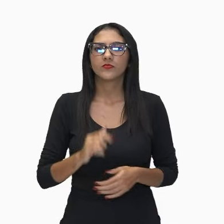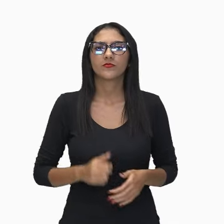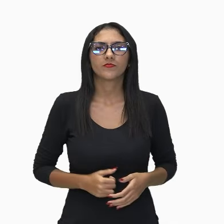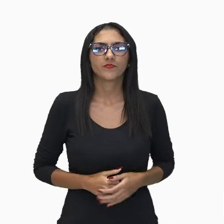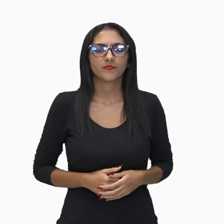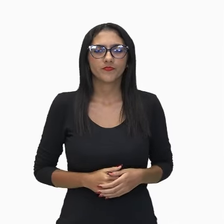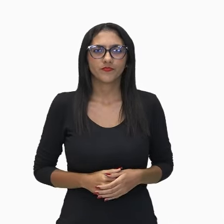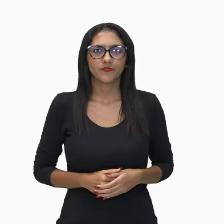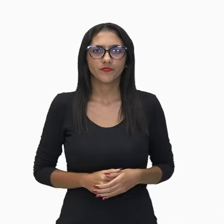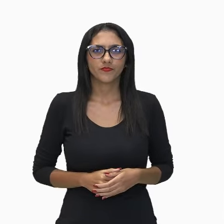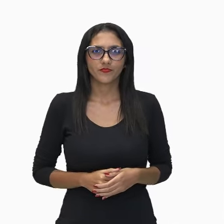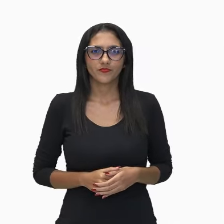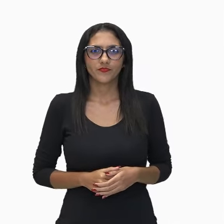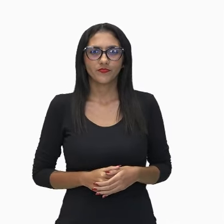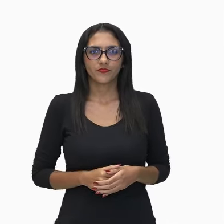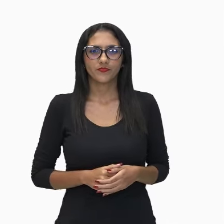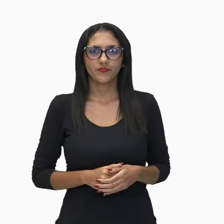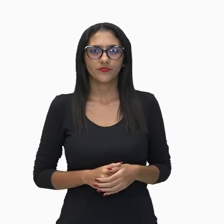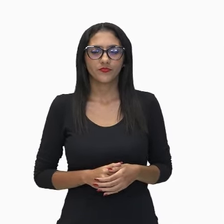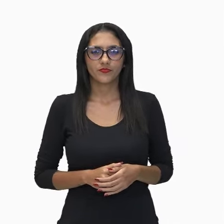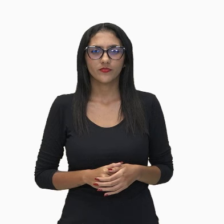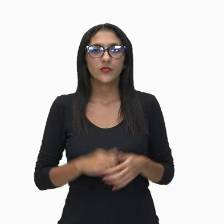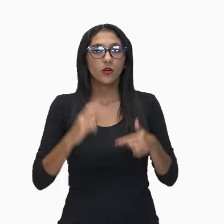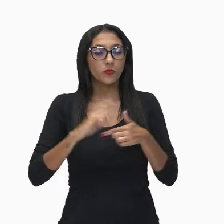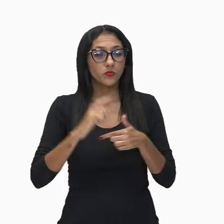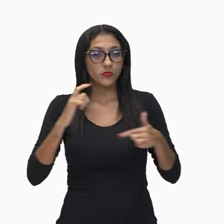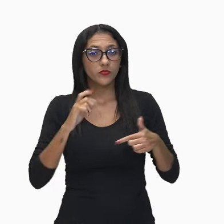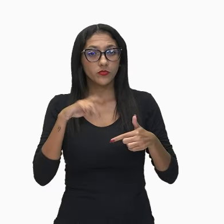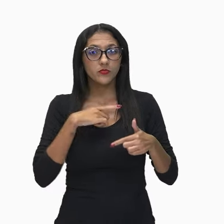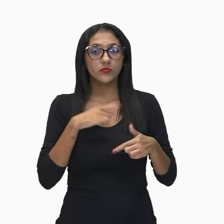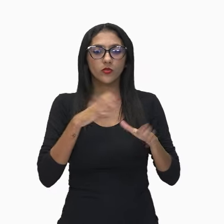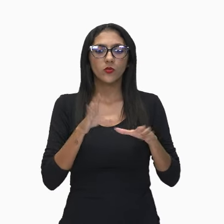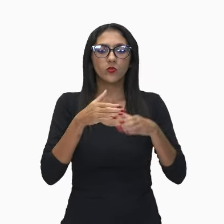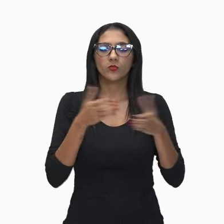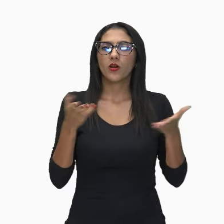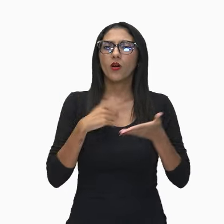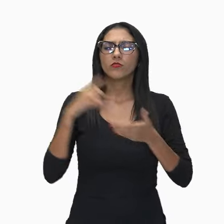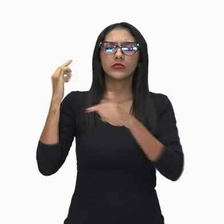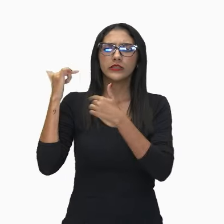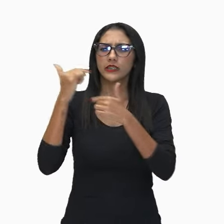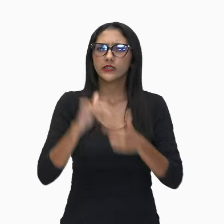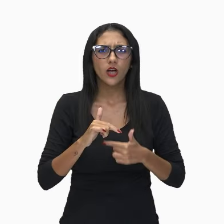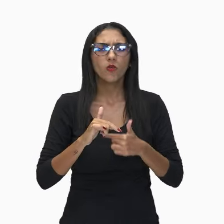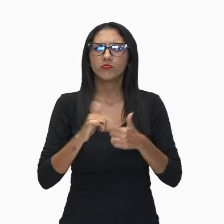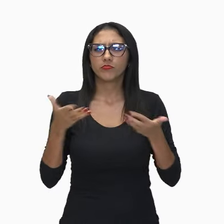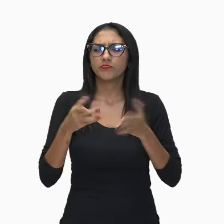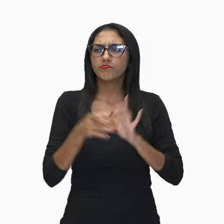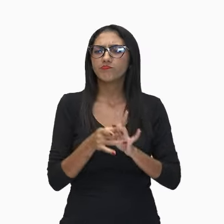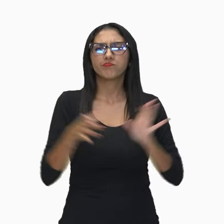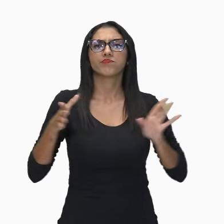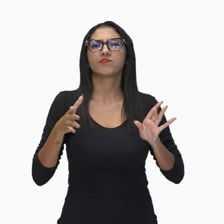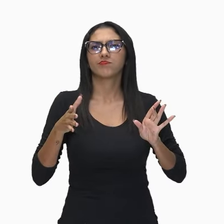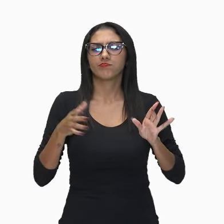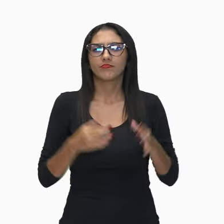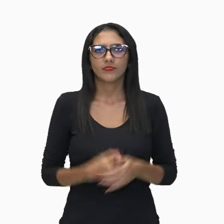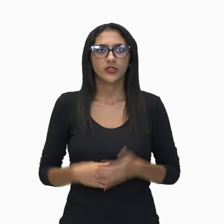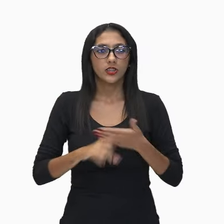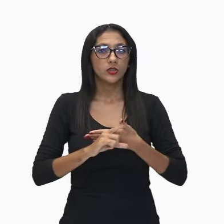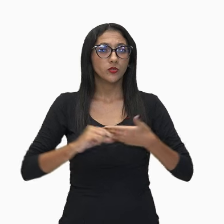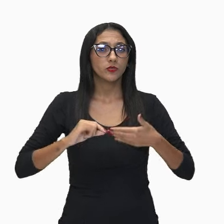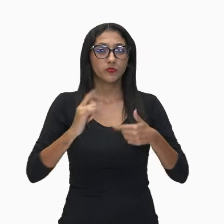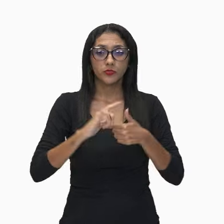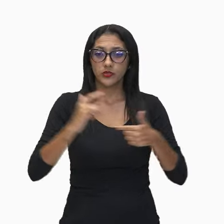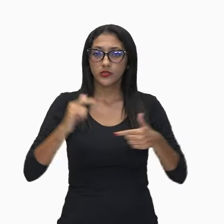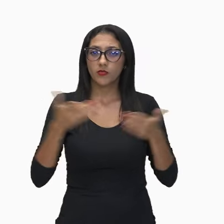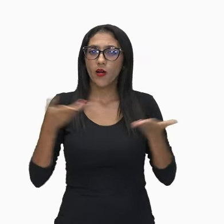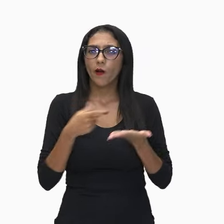no ar, por favor, foi um movimento de ruptura com a tradição, e que os modernistas vão defender o